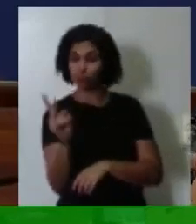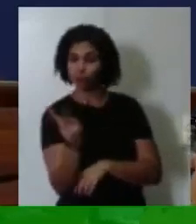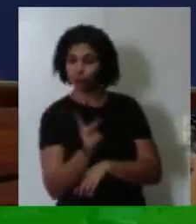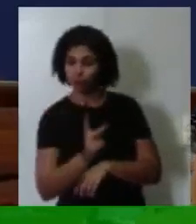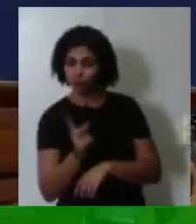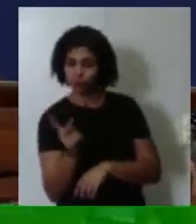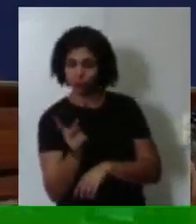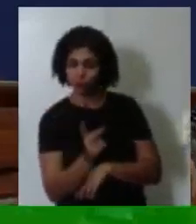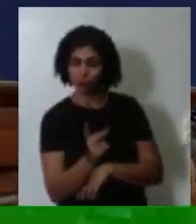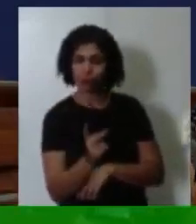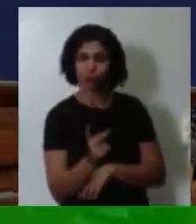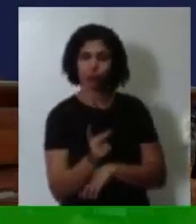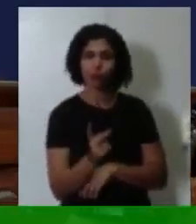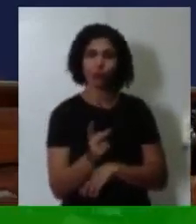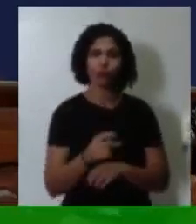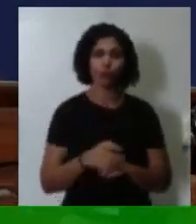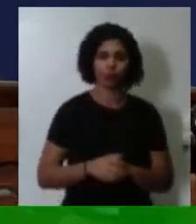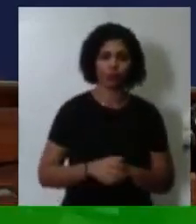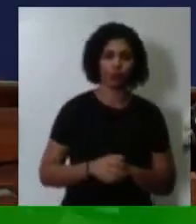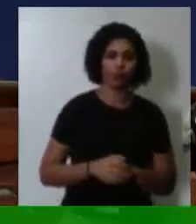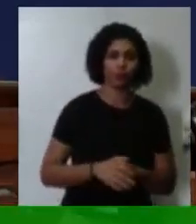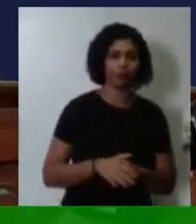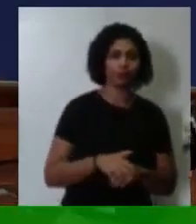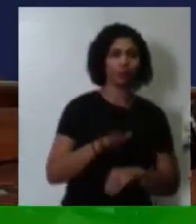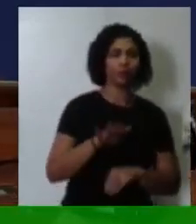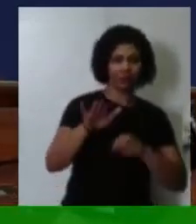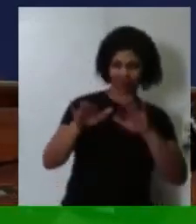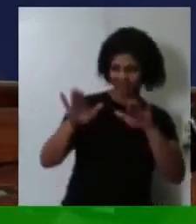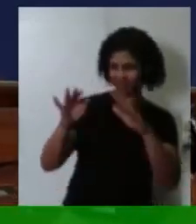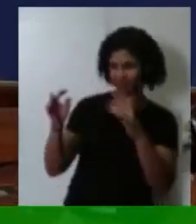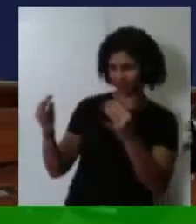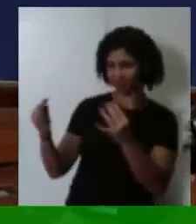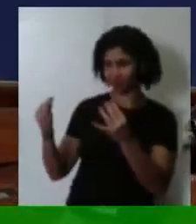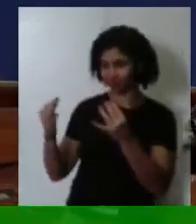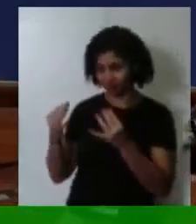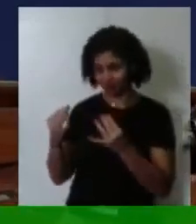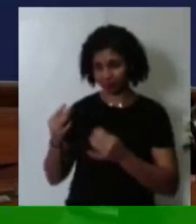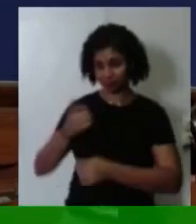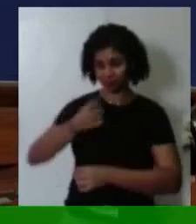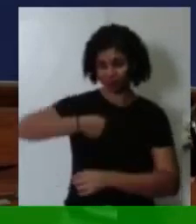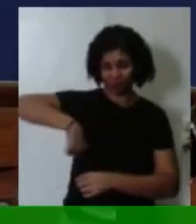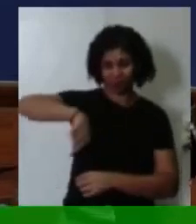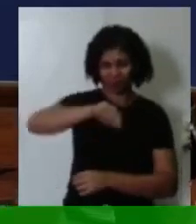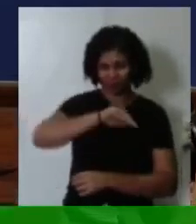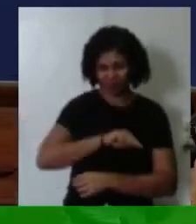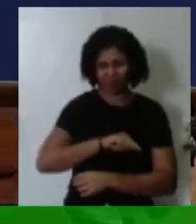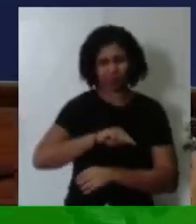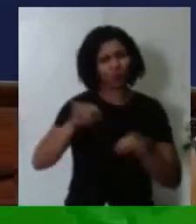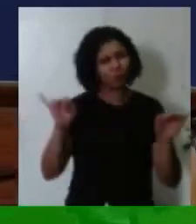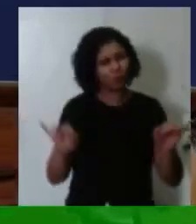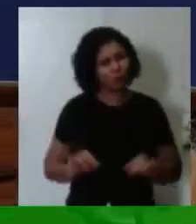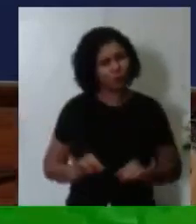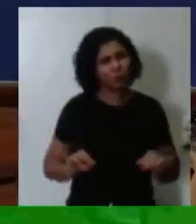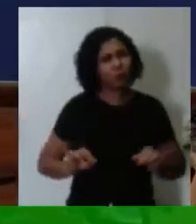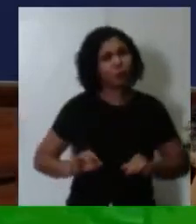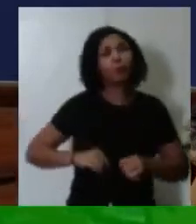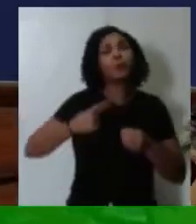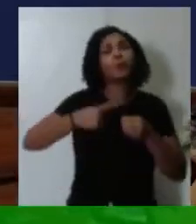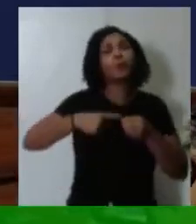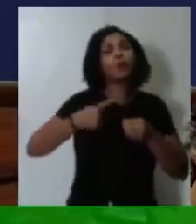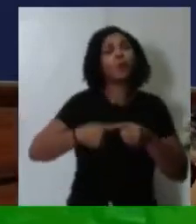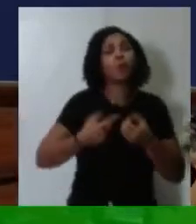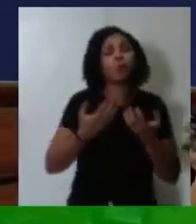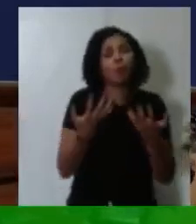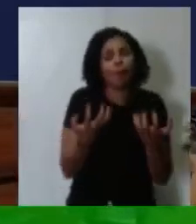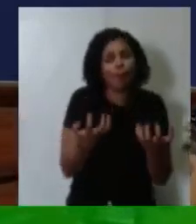senhores funcionários, vereadores, enfrentamos a seca no sertão, e a tradicional